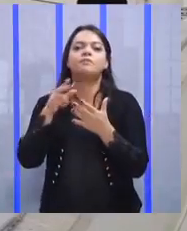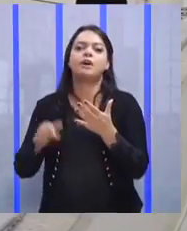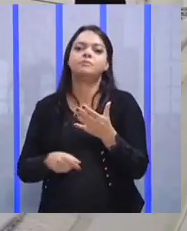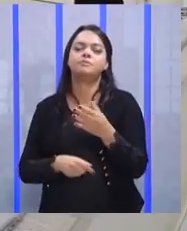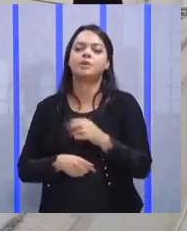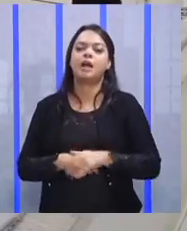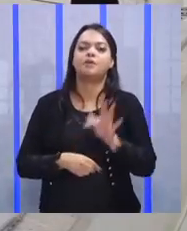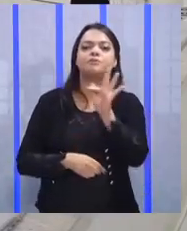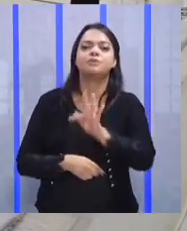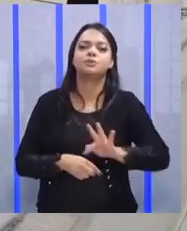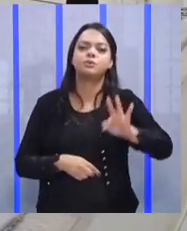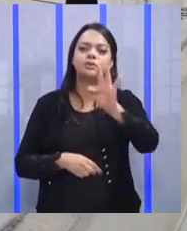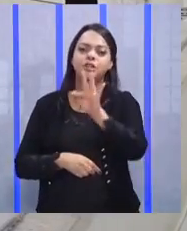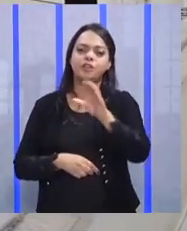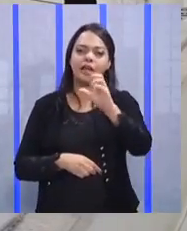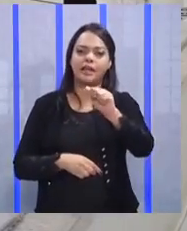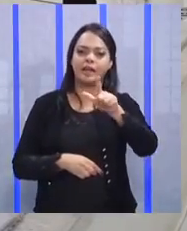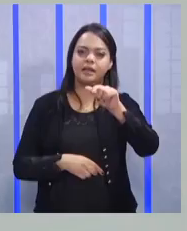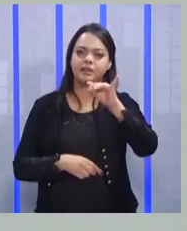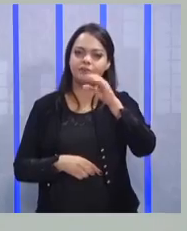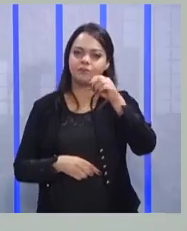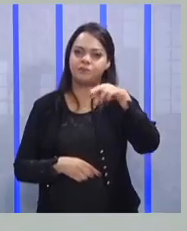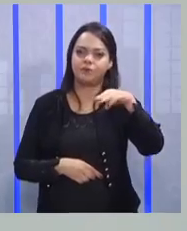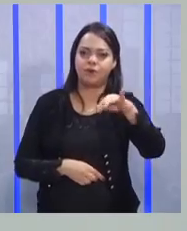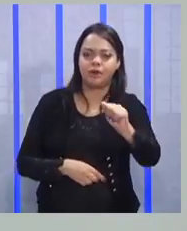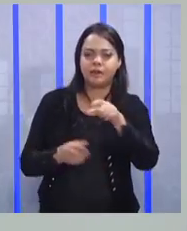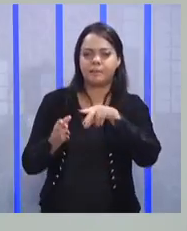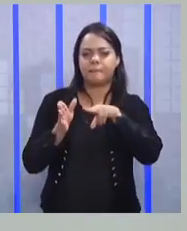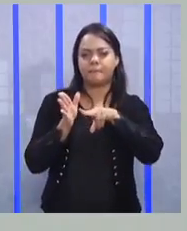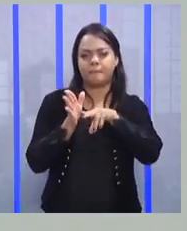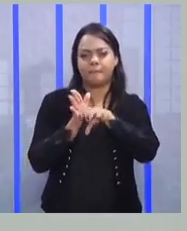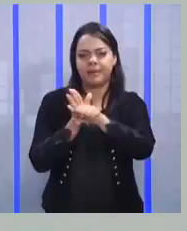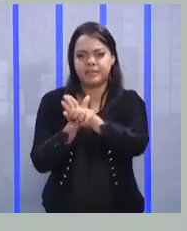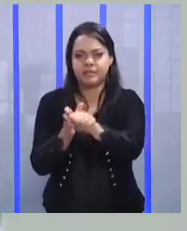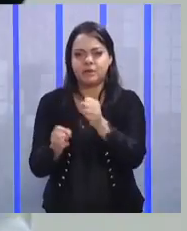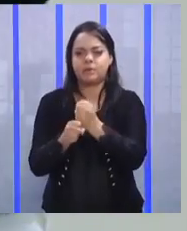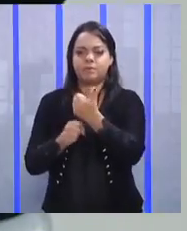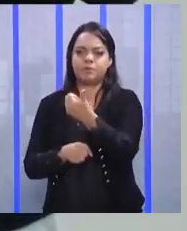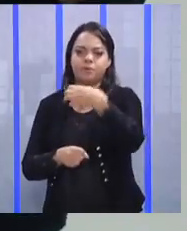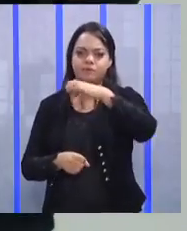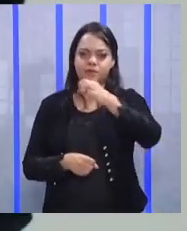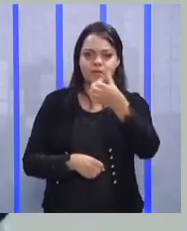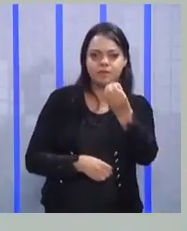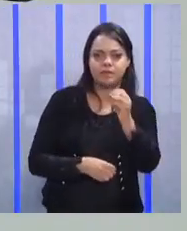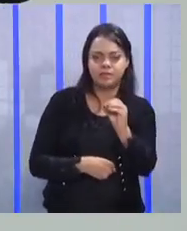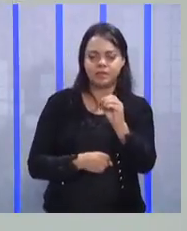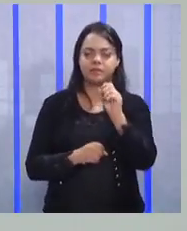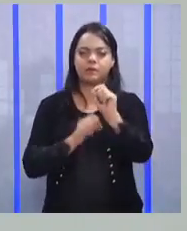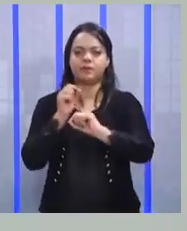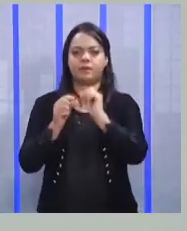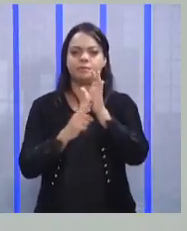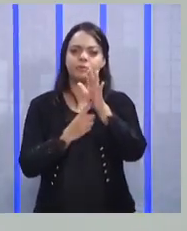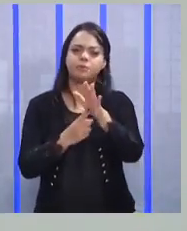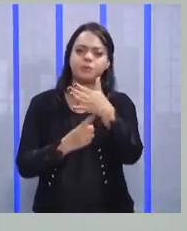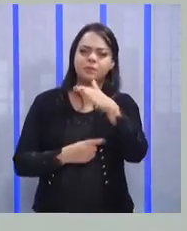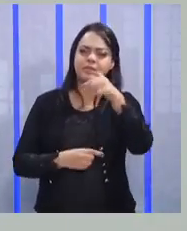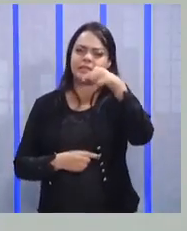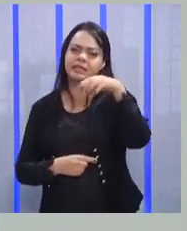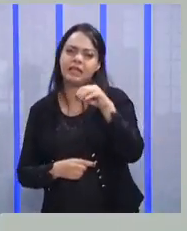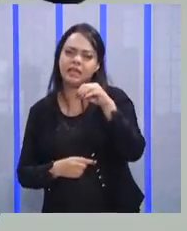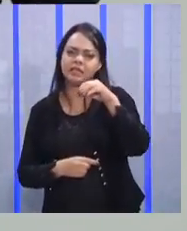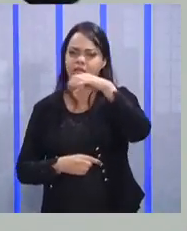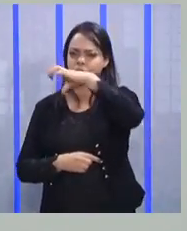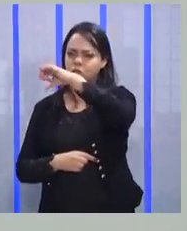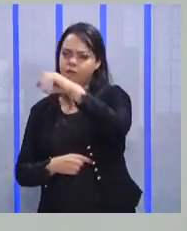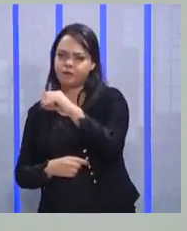da Califórnia, pesquisa realizada lá em 1960 e tal. A pesquisa revelou que de 70 a 90%